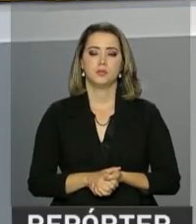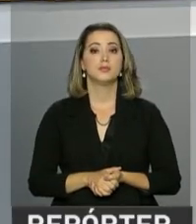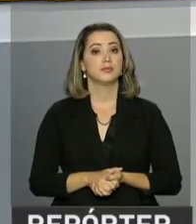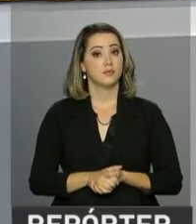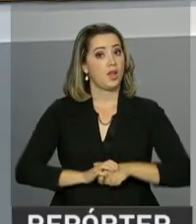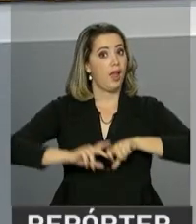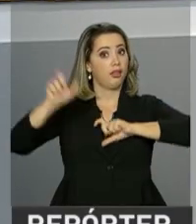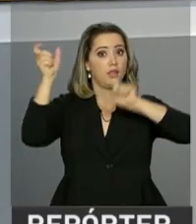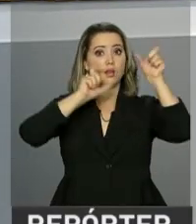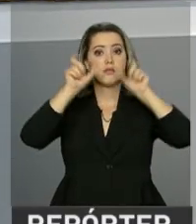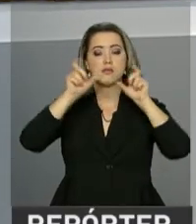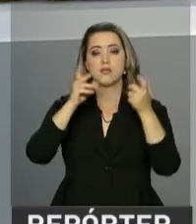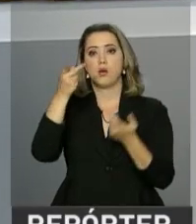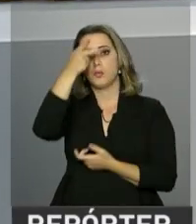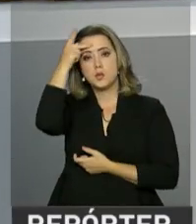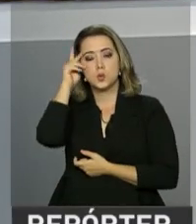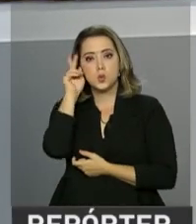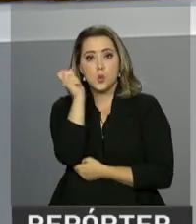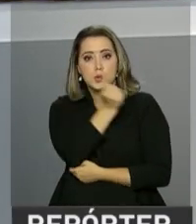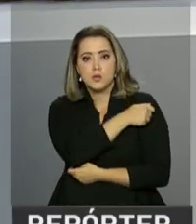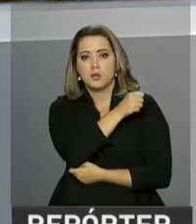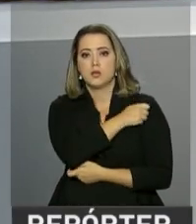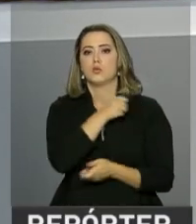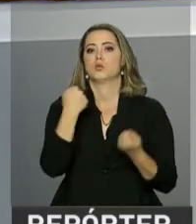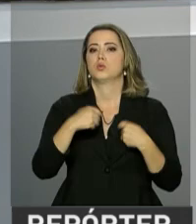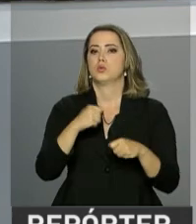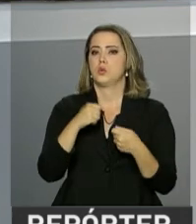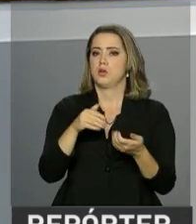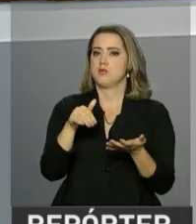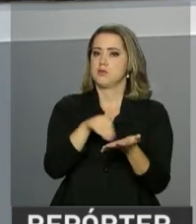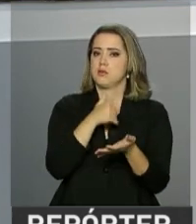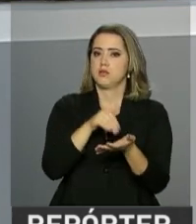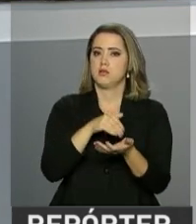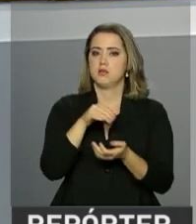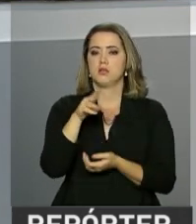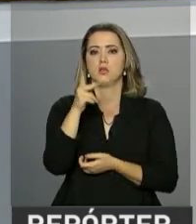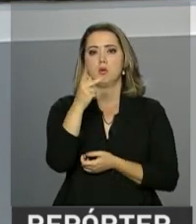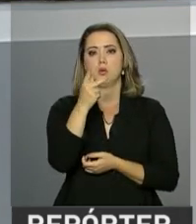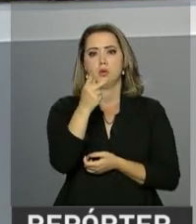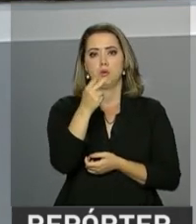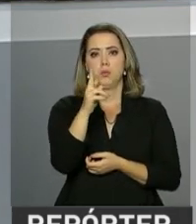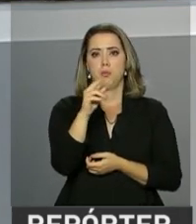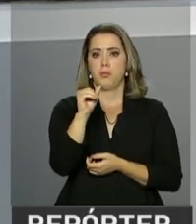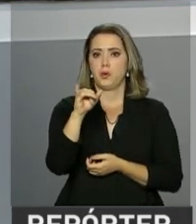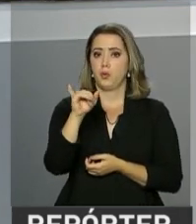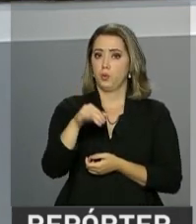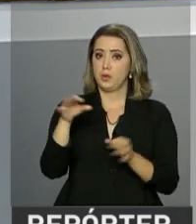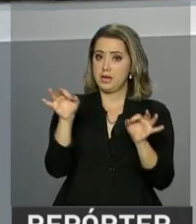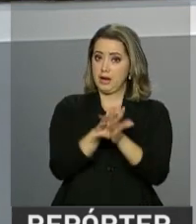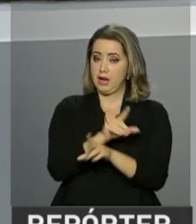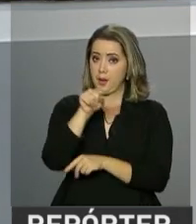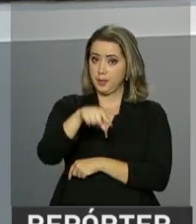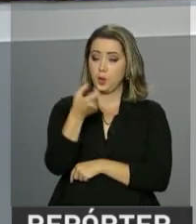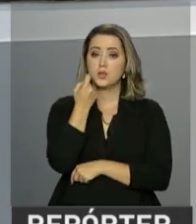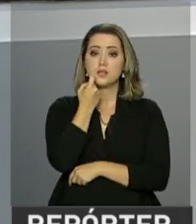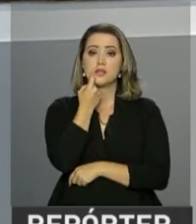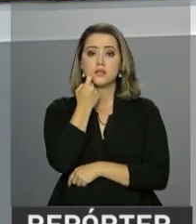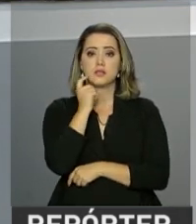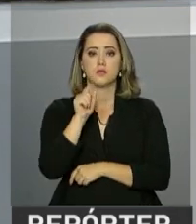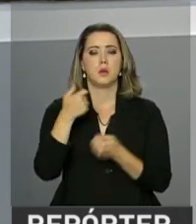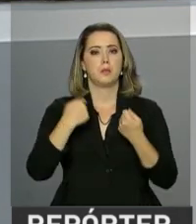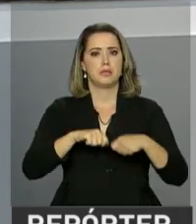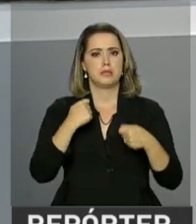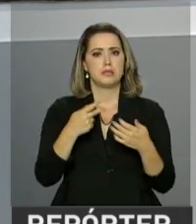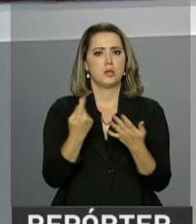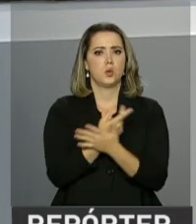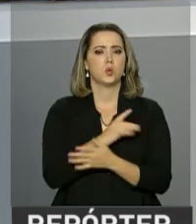estudantes, as inscrições para o segundo semestre do programa Universidade para Todos, ProUni, terminam nesta sexta-feira e